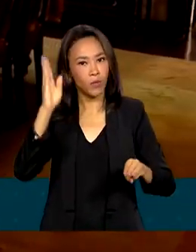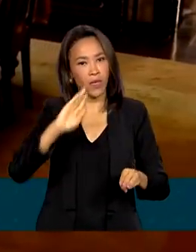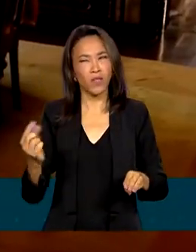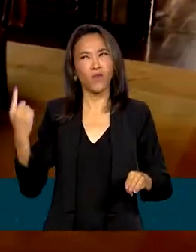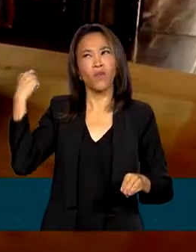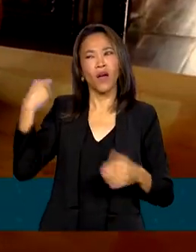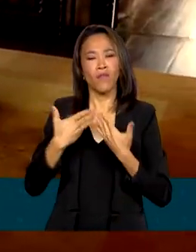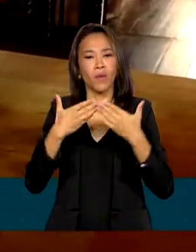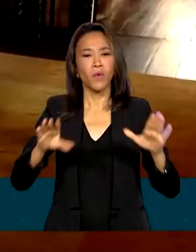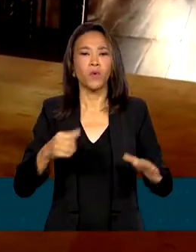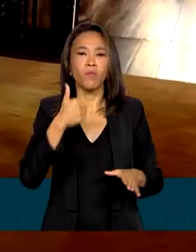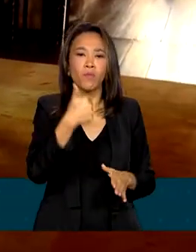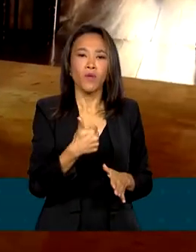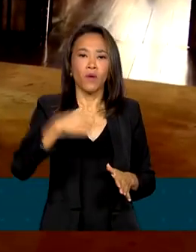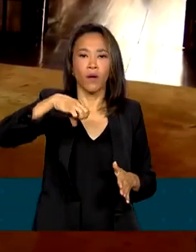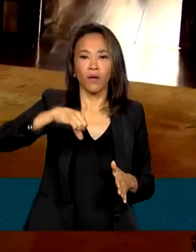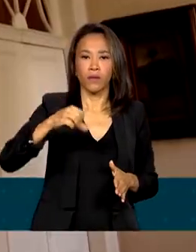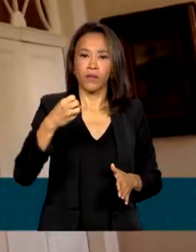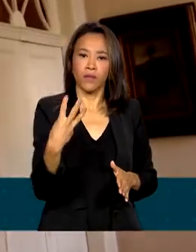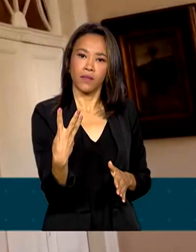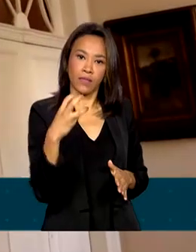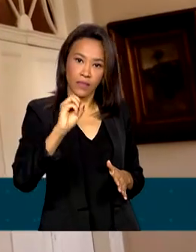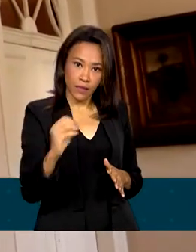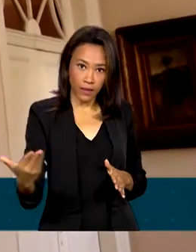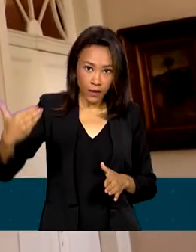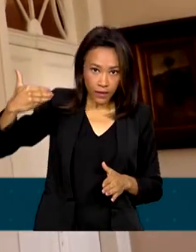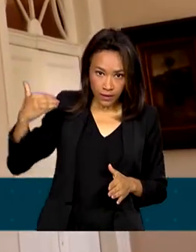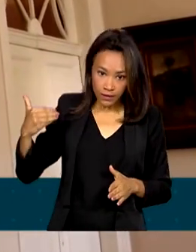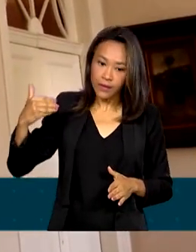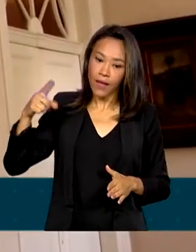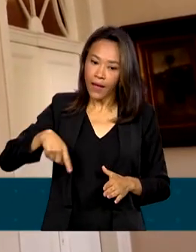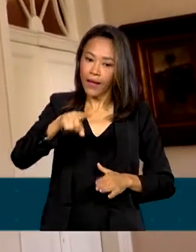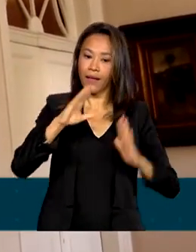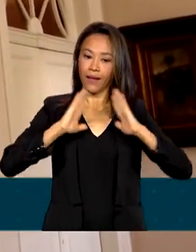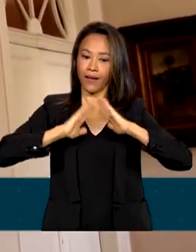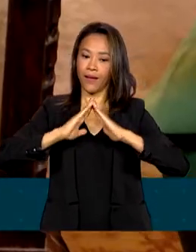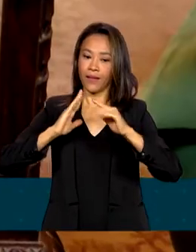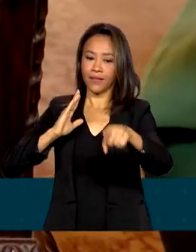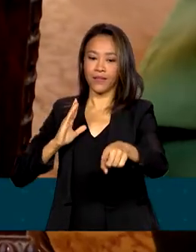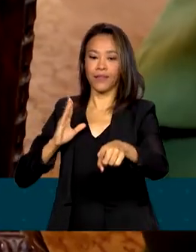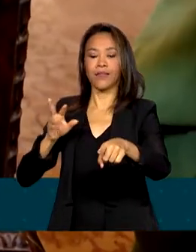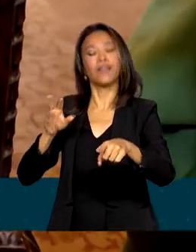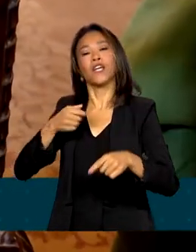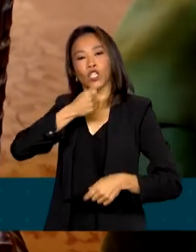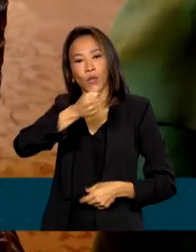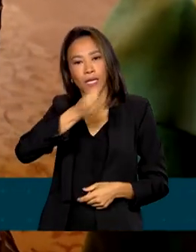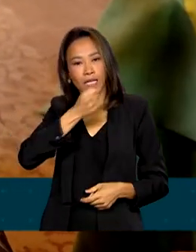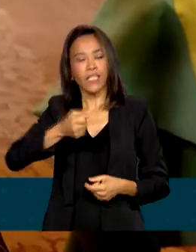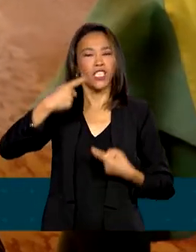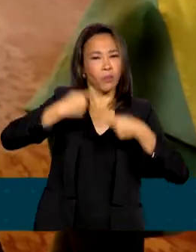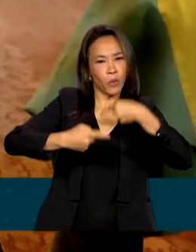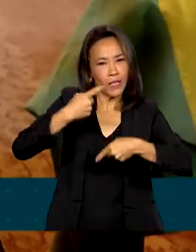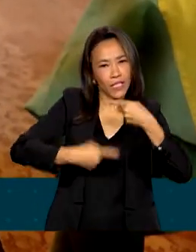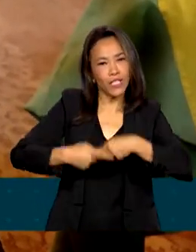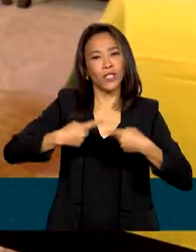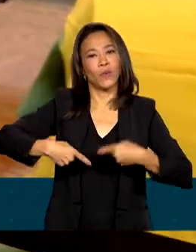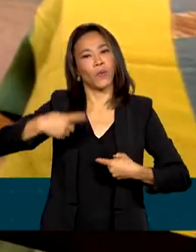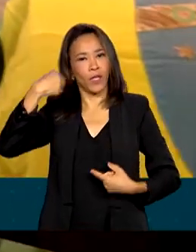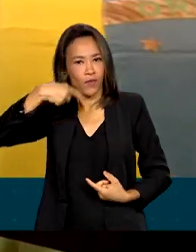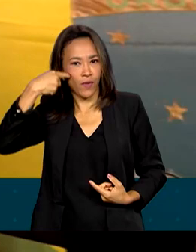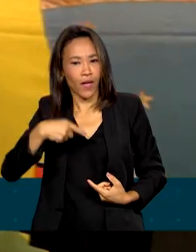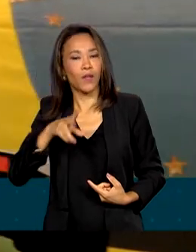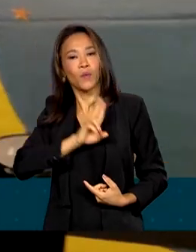1930. Antes, havia sido residência do jurista, jornalista e político Rui Barbosa,